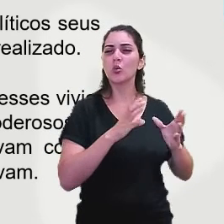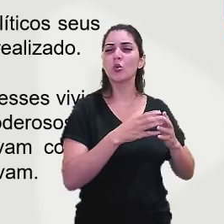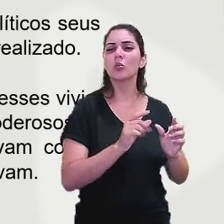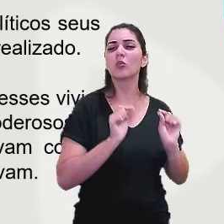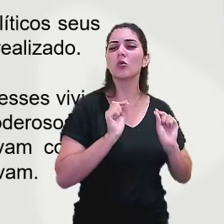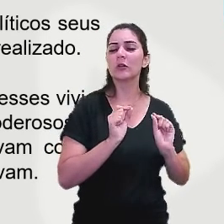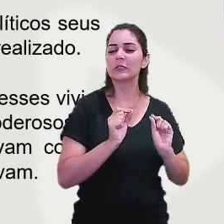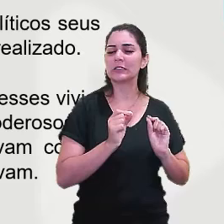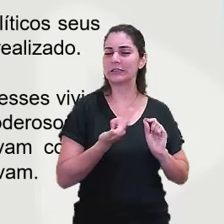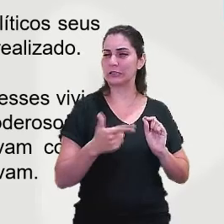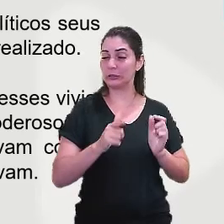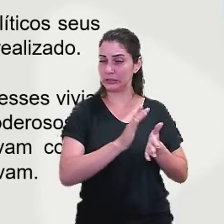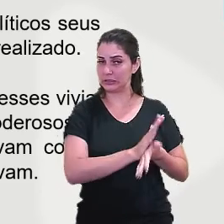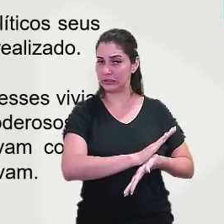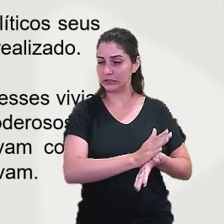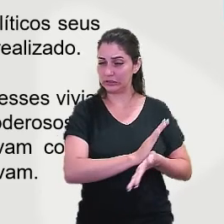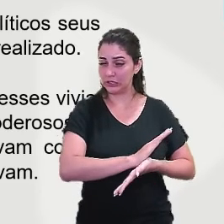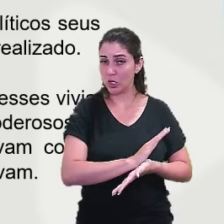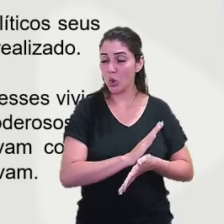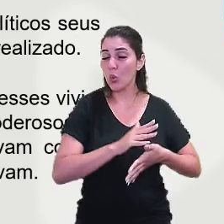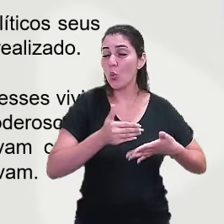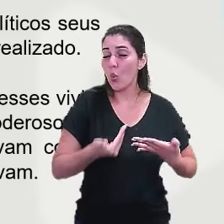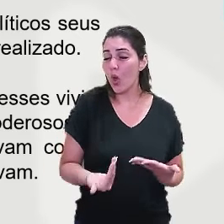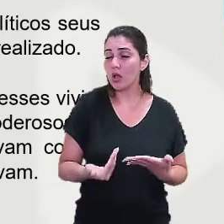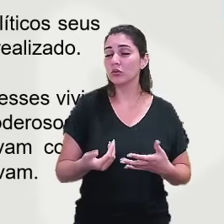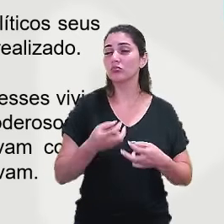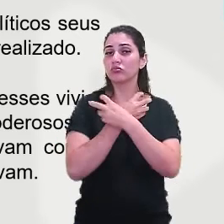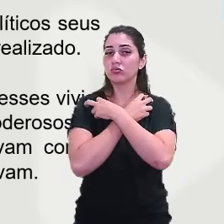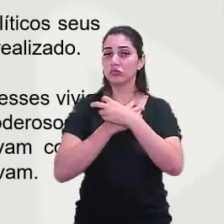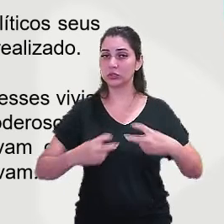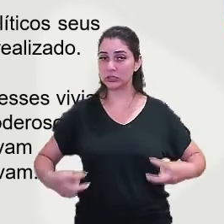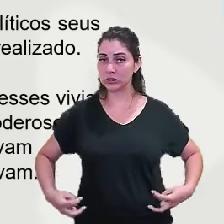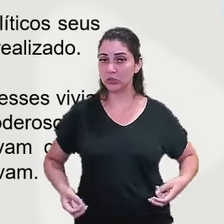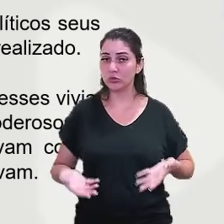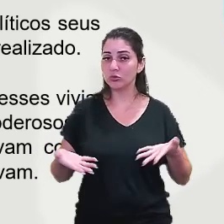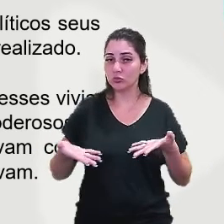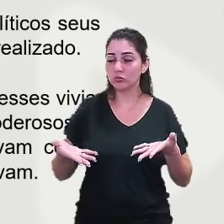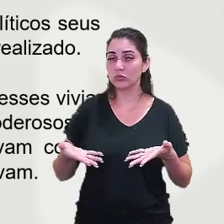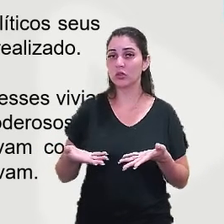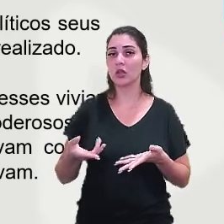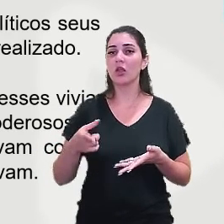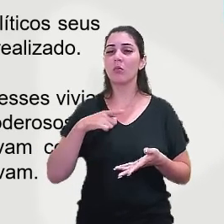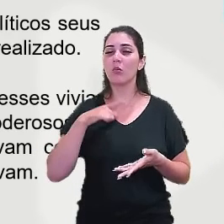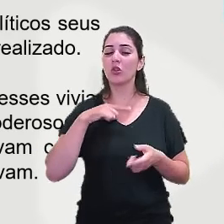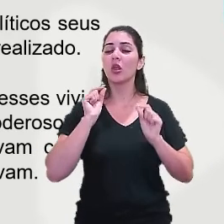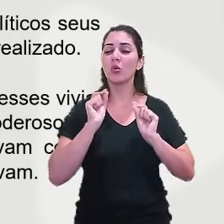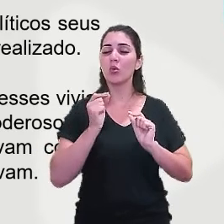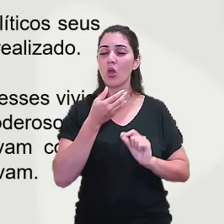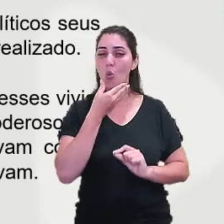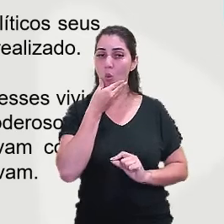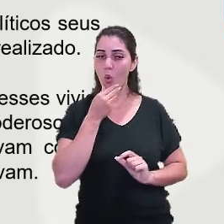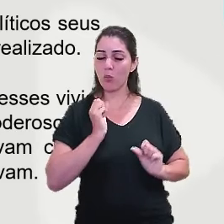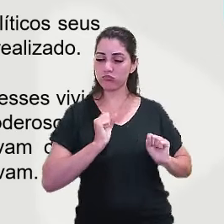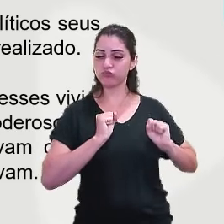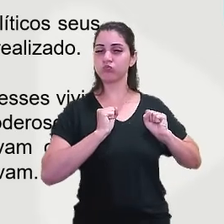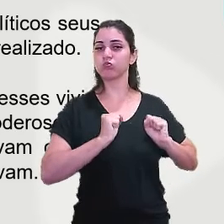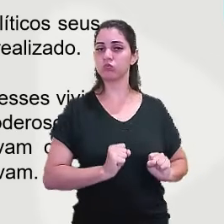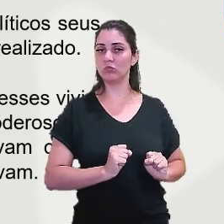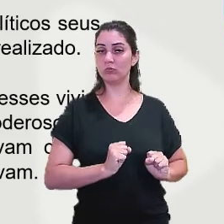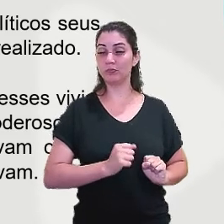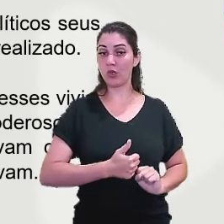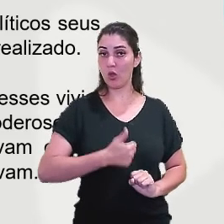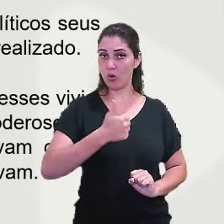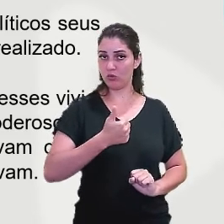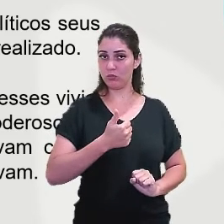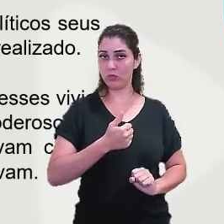tão reprimidos quanto os cangaceiros tradicionais, por estarem amparados por homens poderosos. Então, os primeiros